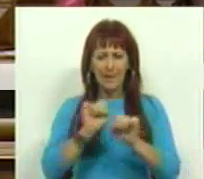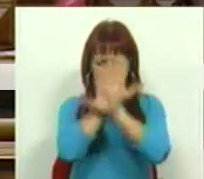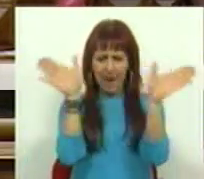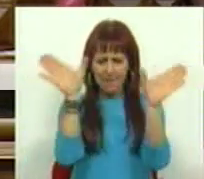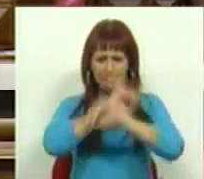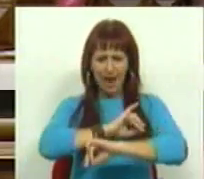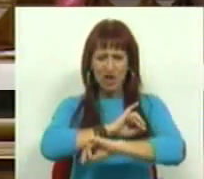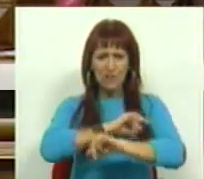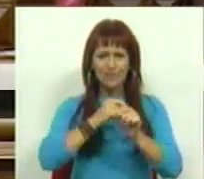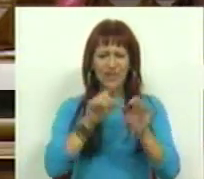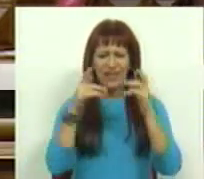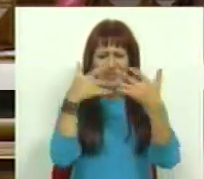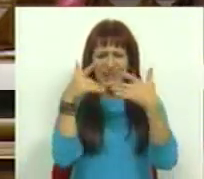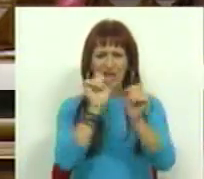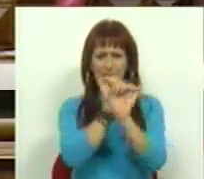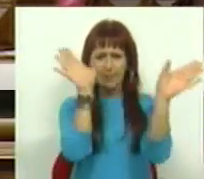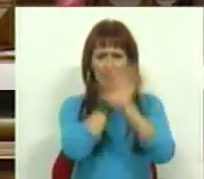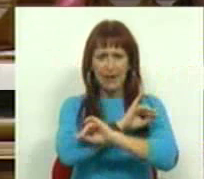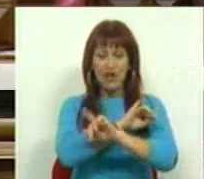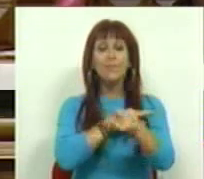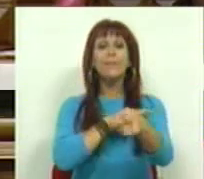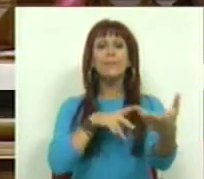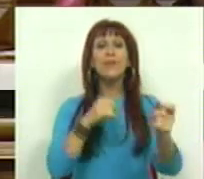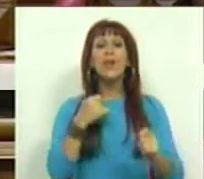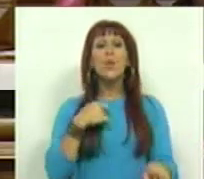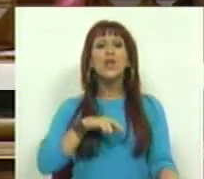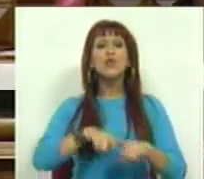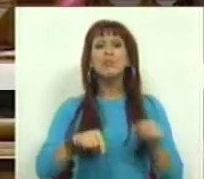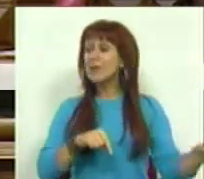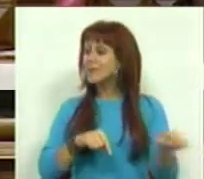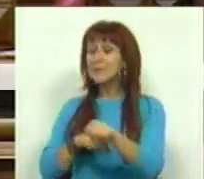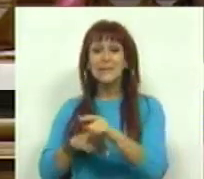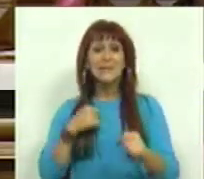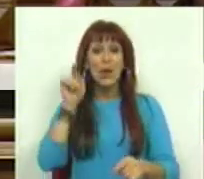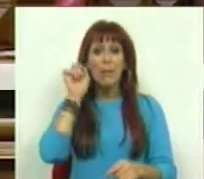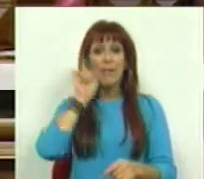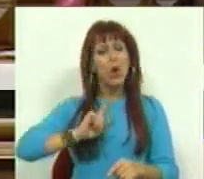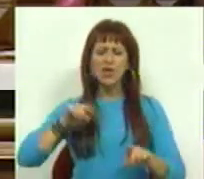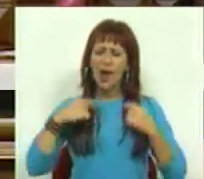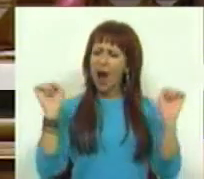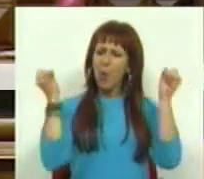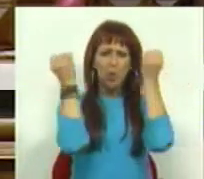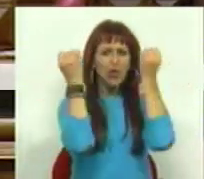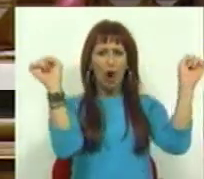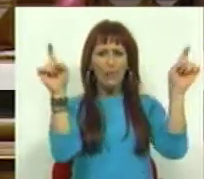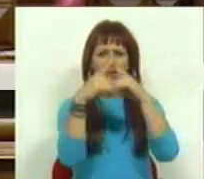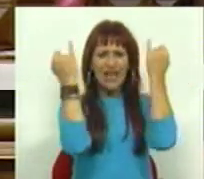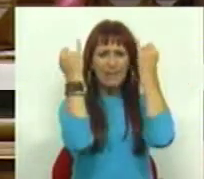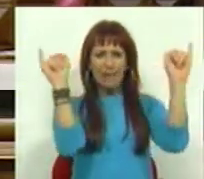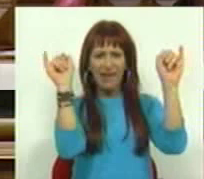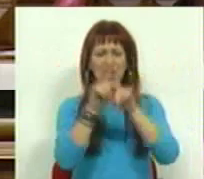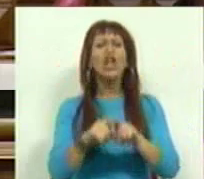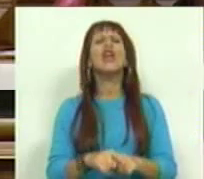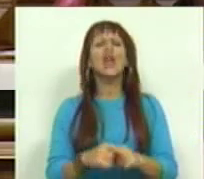clara, mais transparente e quando os deputados e as deputadas são mais autónomos, independentes e